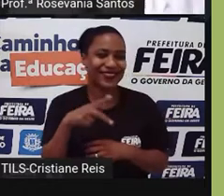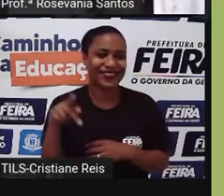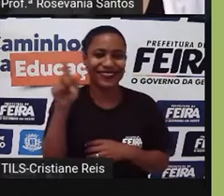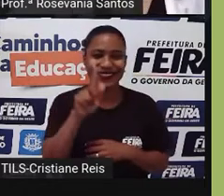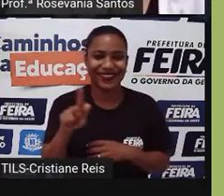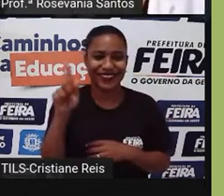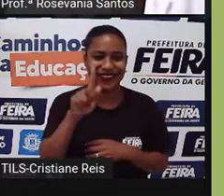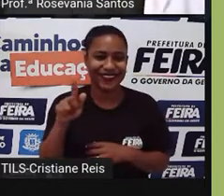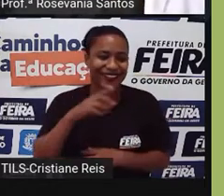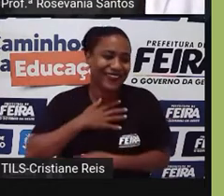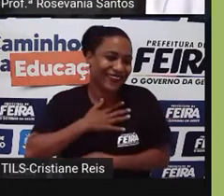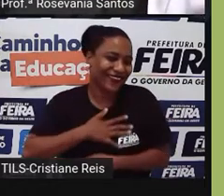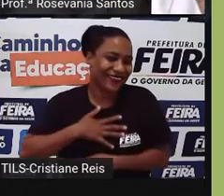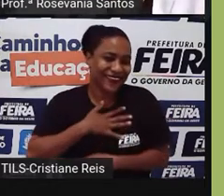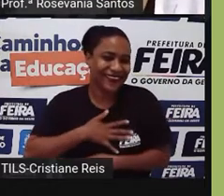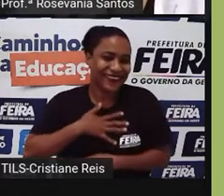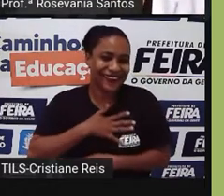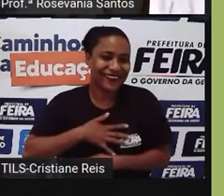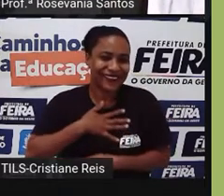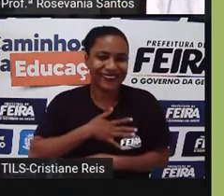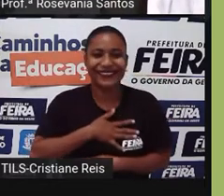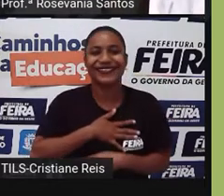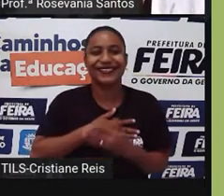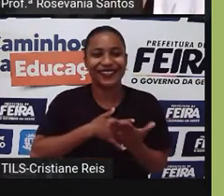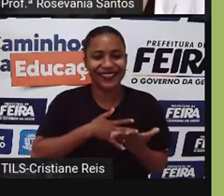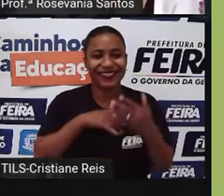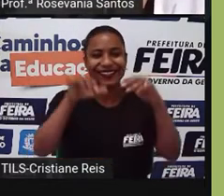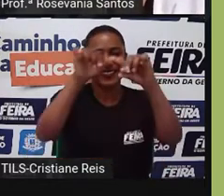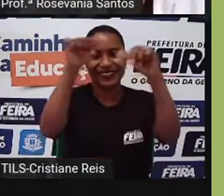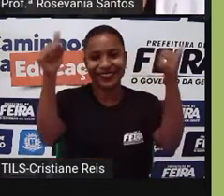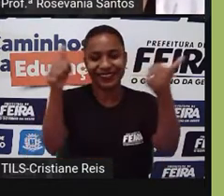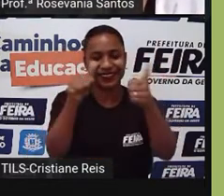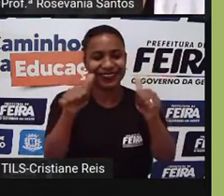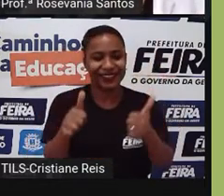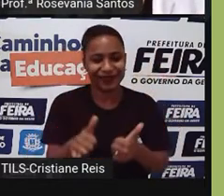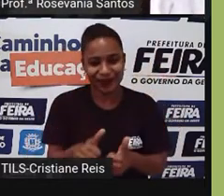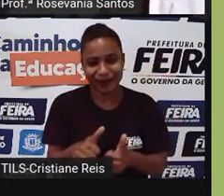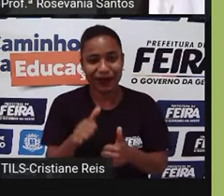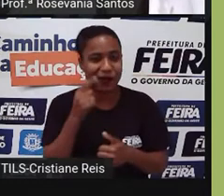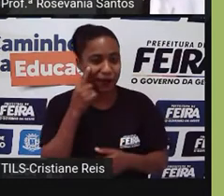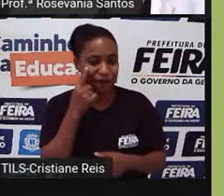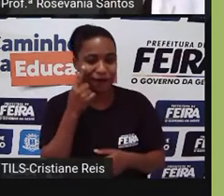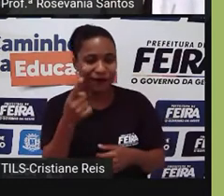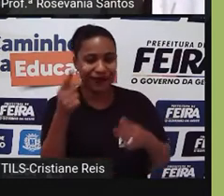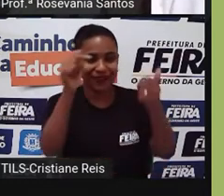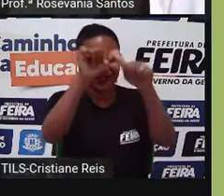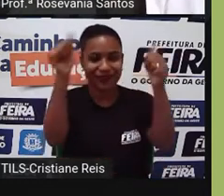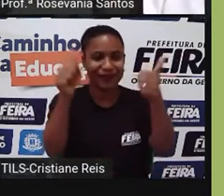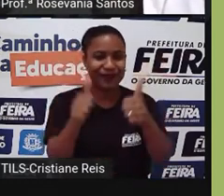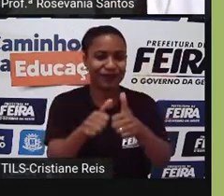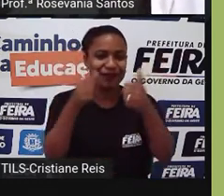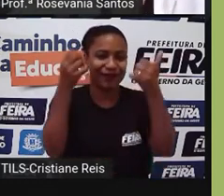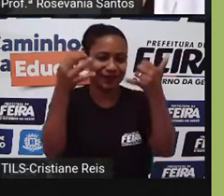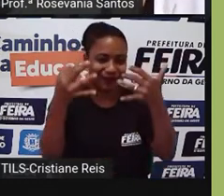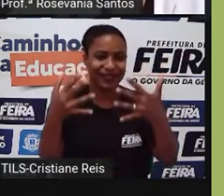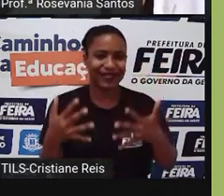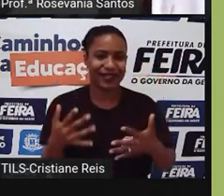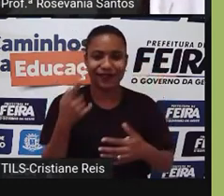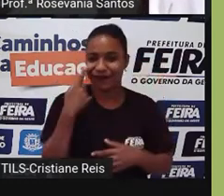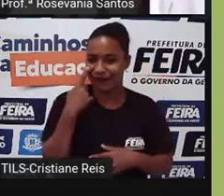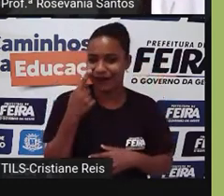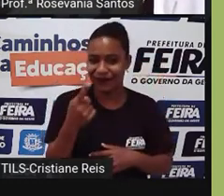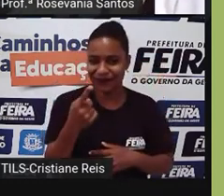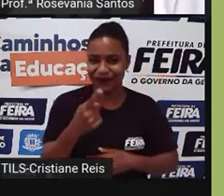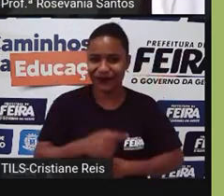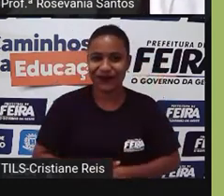mapas, então a gente não pode deixar de estar, né? Ali com o nosso mapinha, mostrando sobre ele. Então, vamos falar um pouco sobre o relevo da